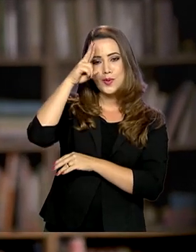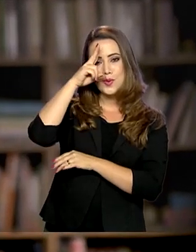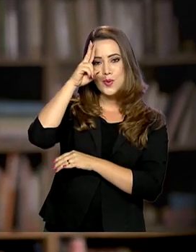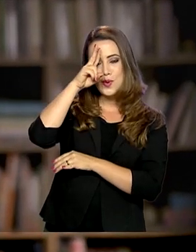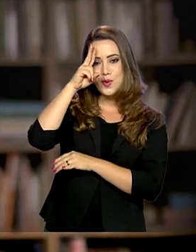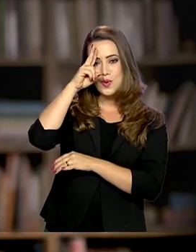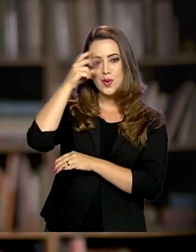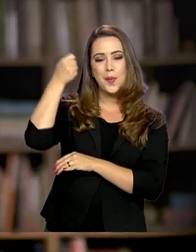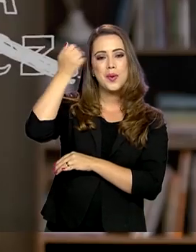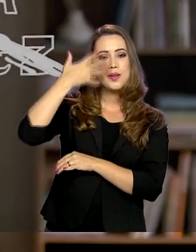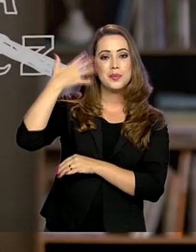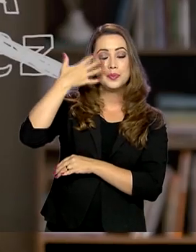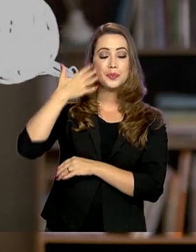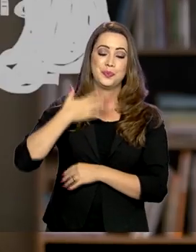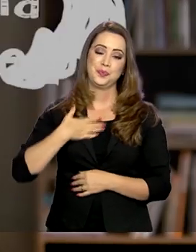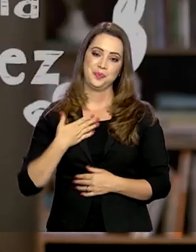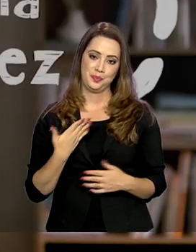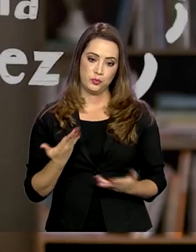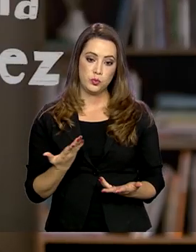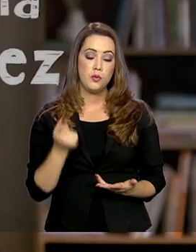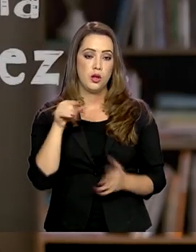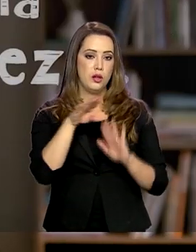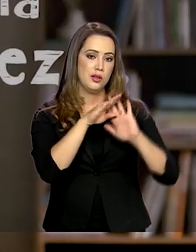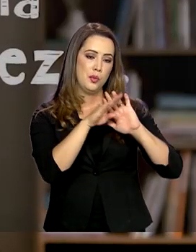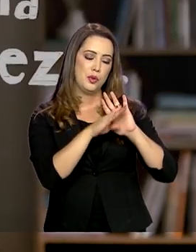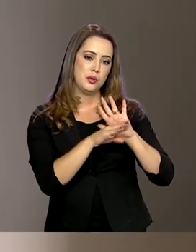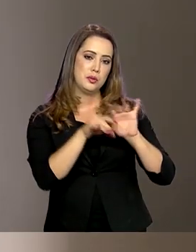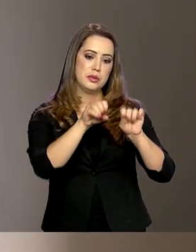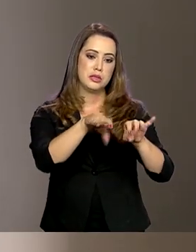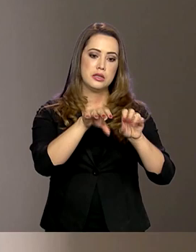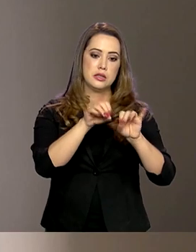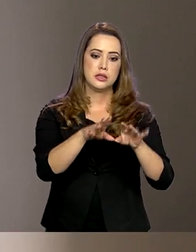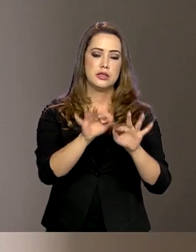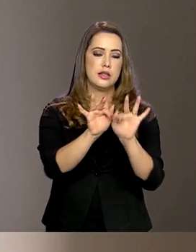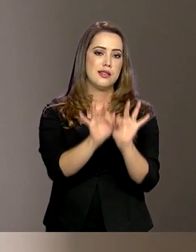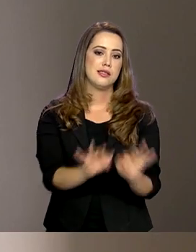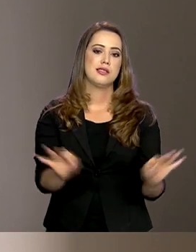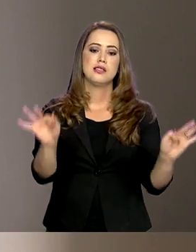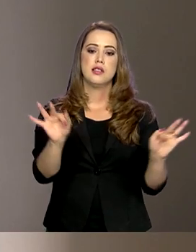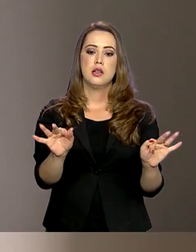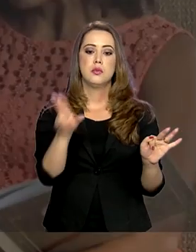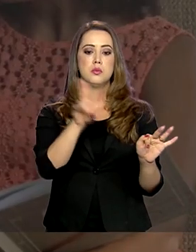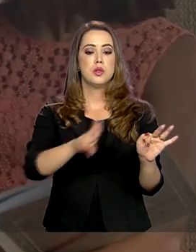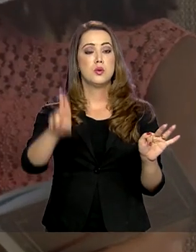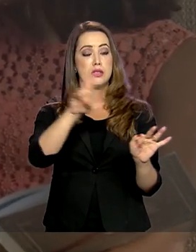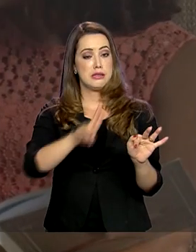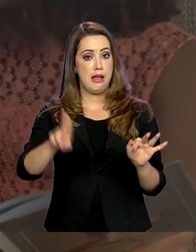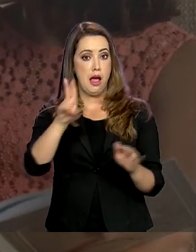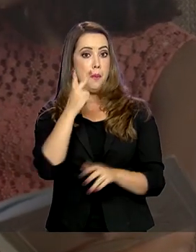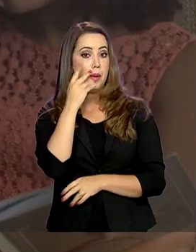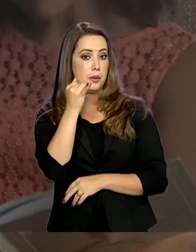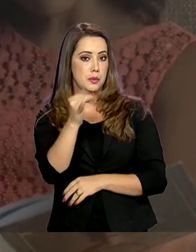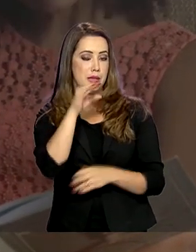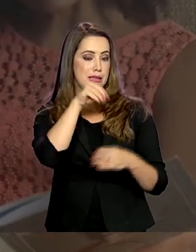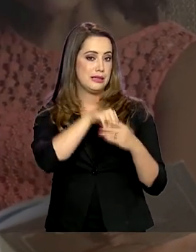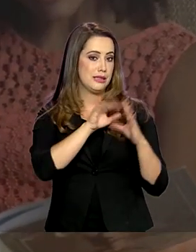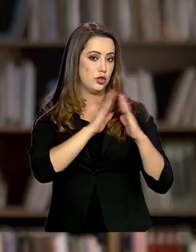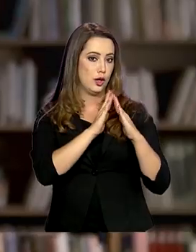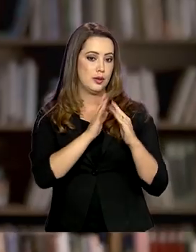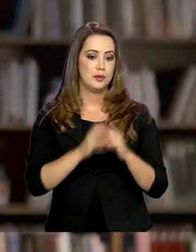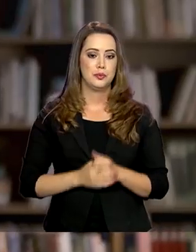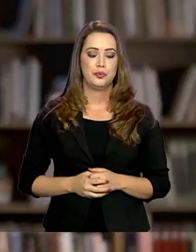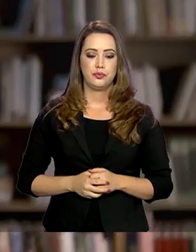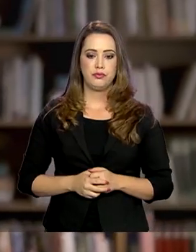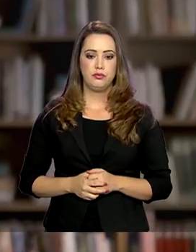de Alfabetização. No programa, são ensinadas técnicas simples para serem usadas pelos pais dentro de casa.